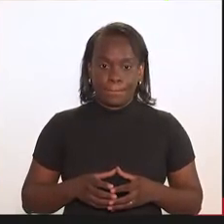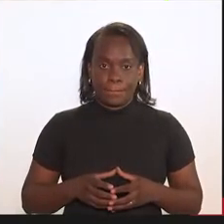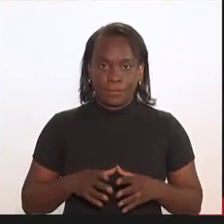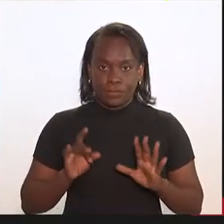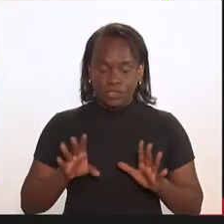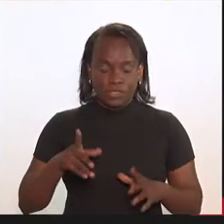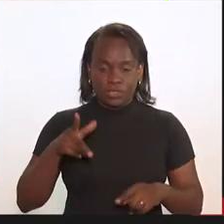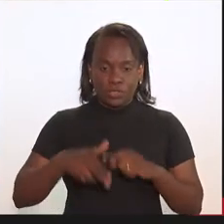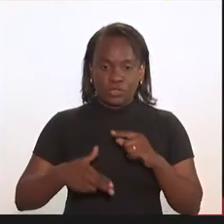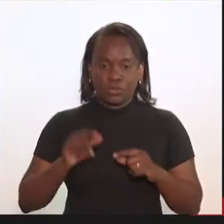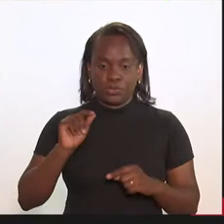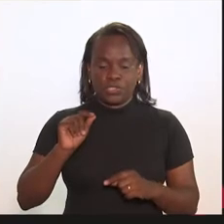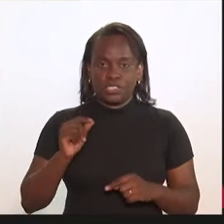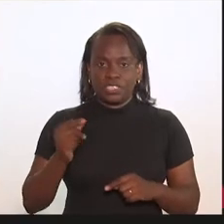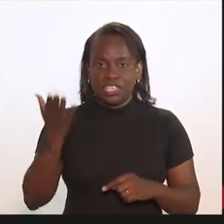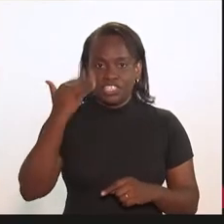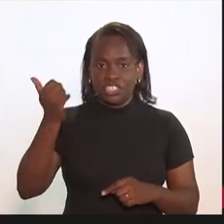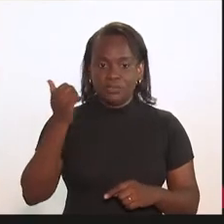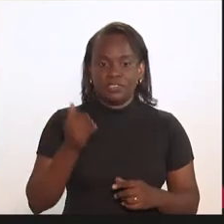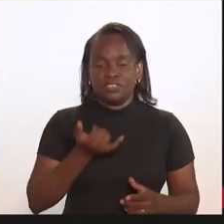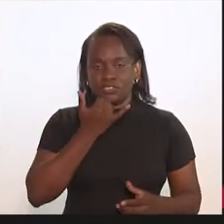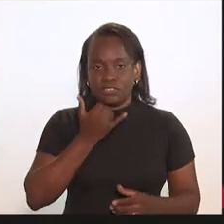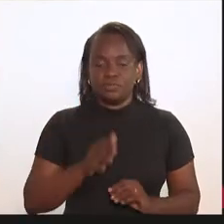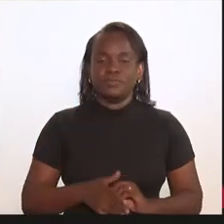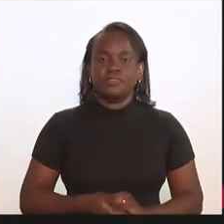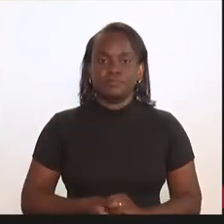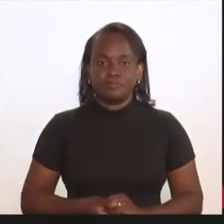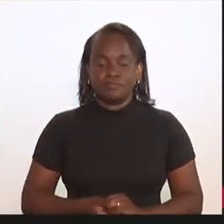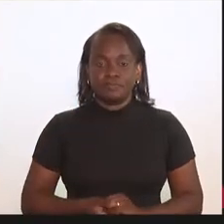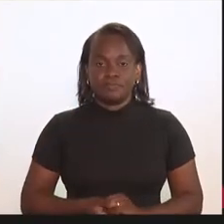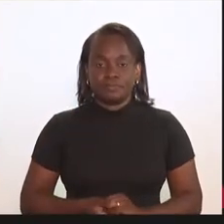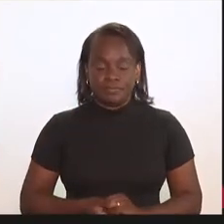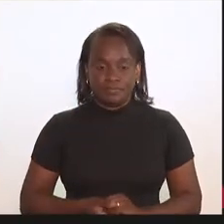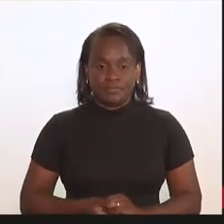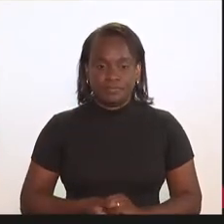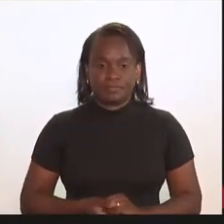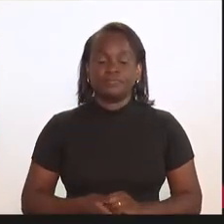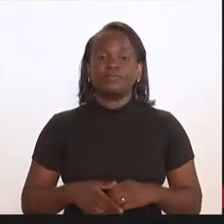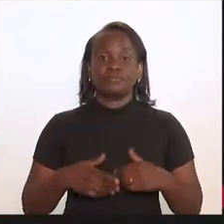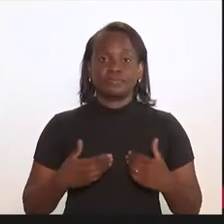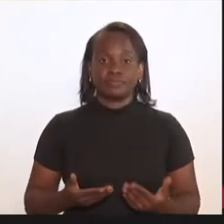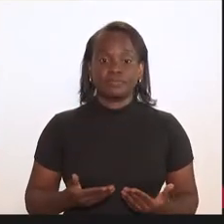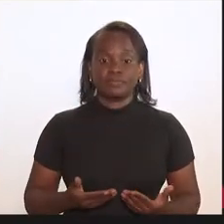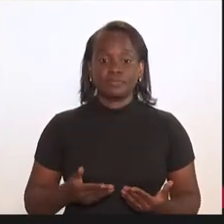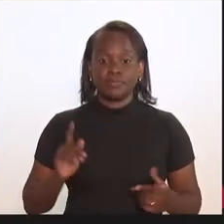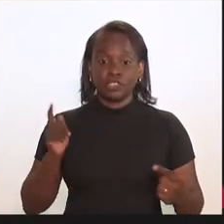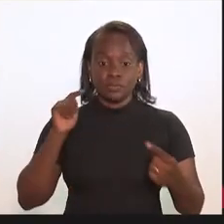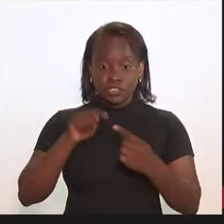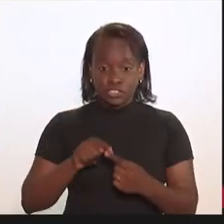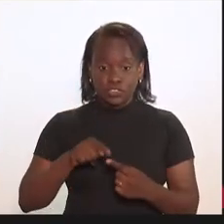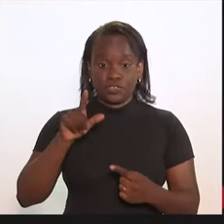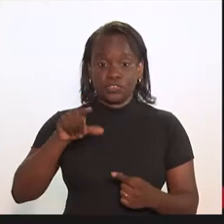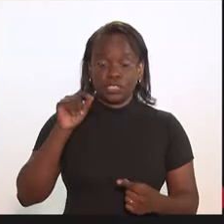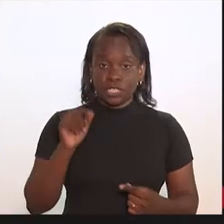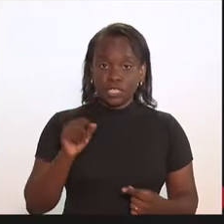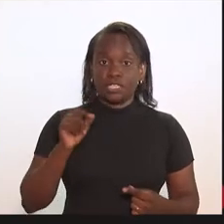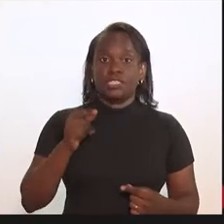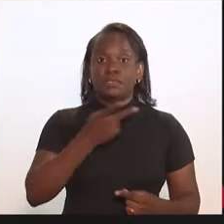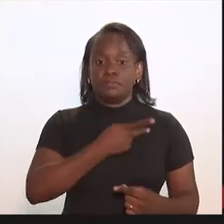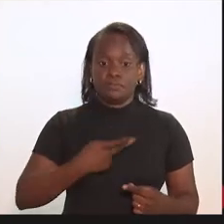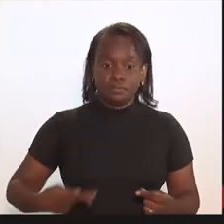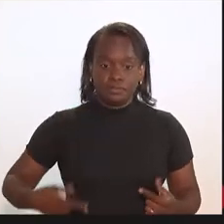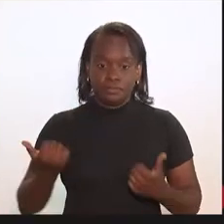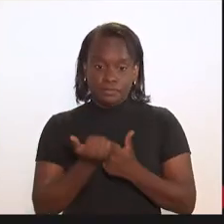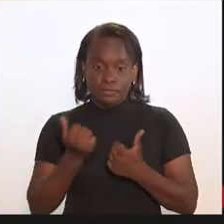Só foi interrompido um pouquinho por conta de chamada, gente, desculpa. O objetivo de eleger o